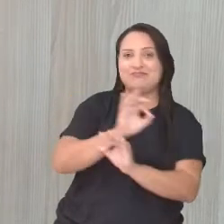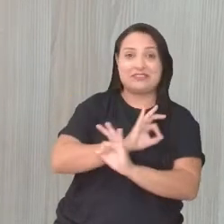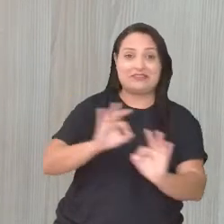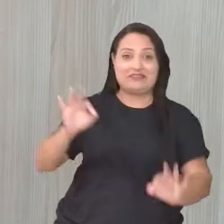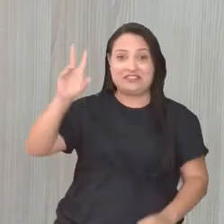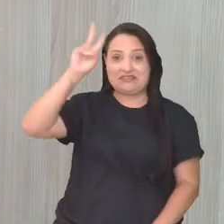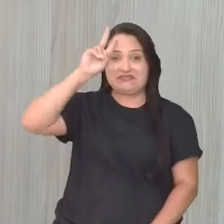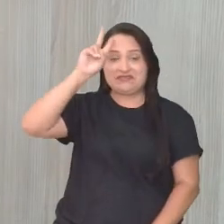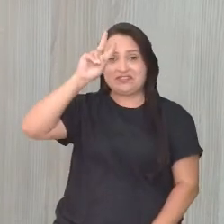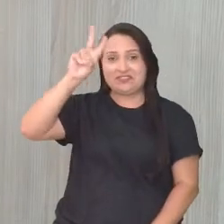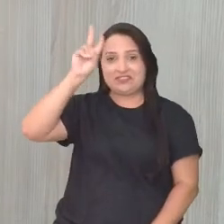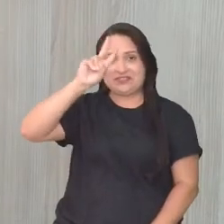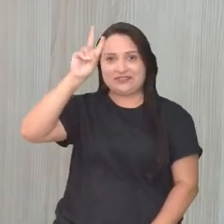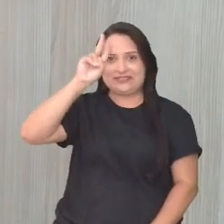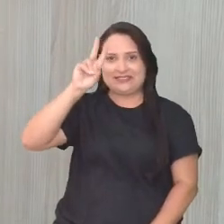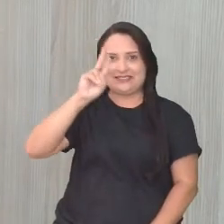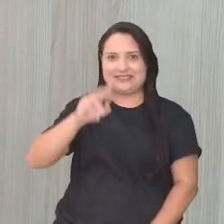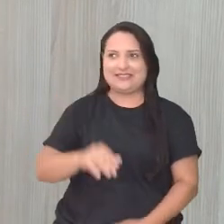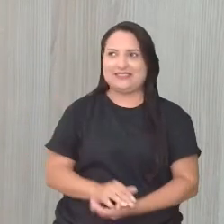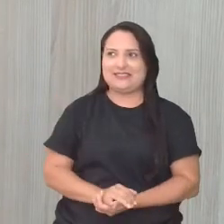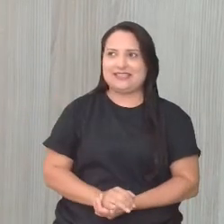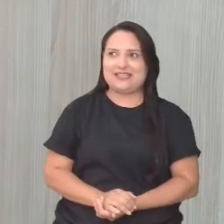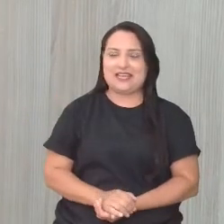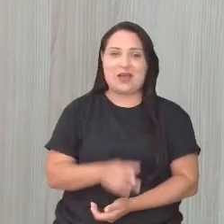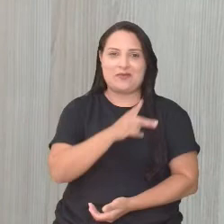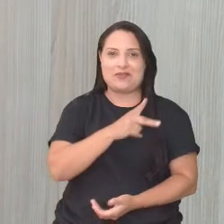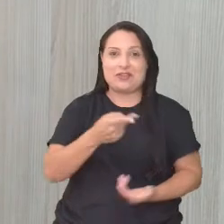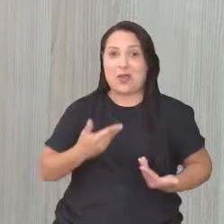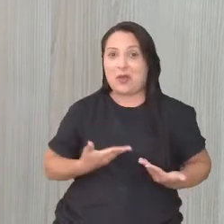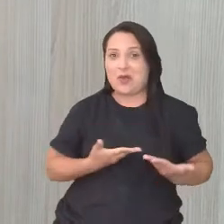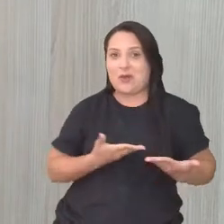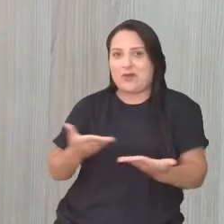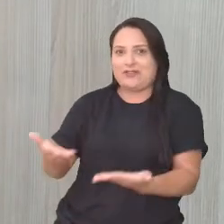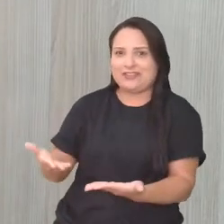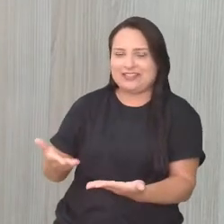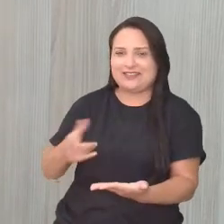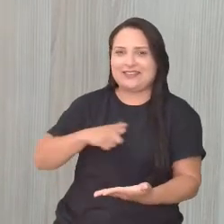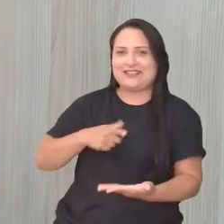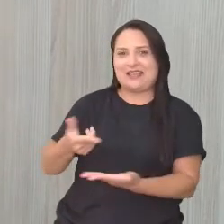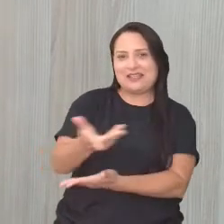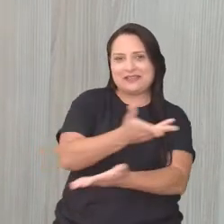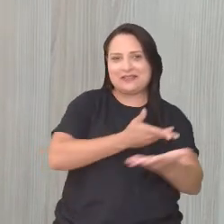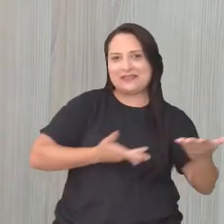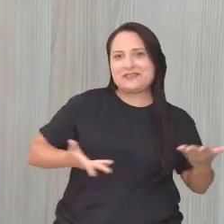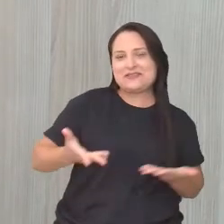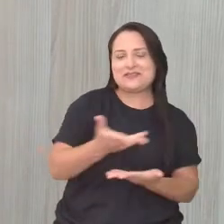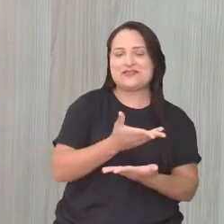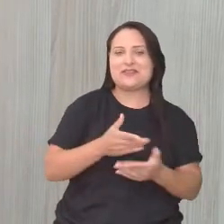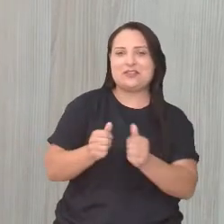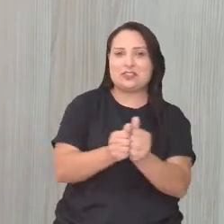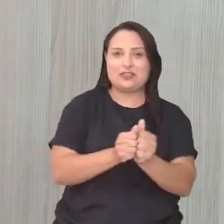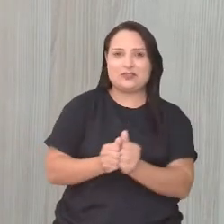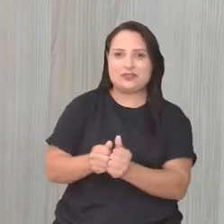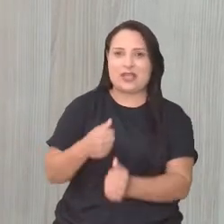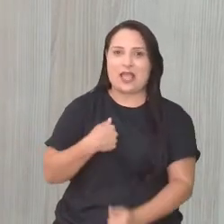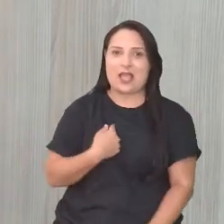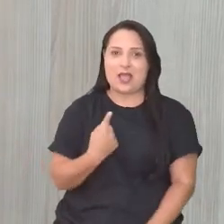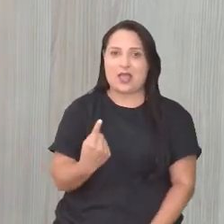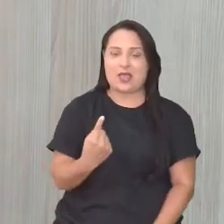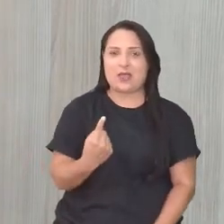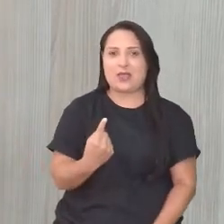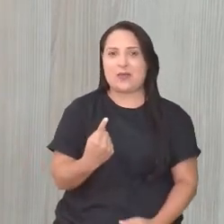forcei o convite, a professora foi lá e me convidou mais uma vez para estarmos aqui dialogando juntinho. Eu, a